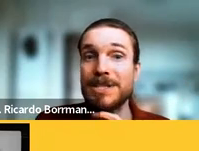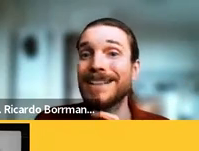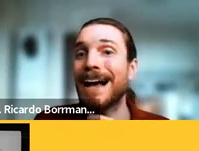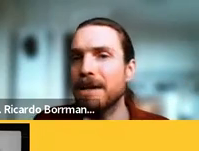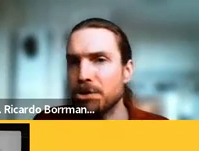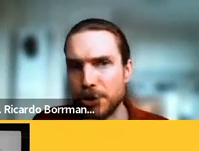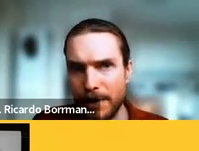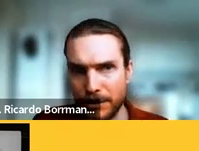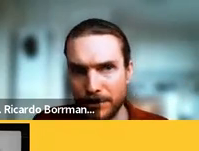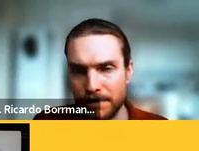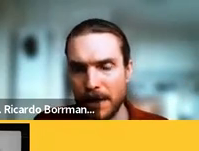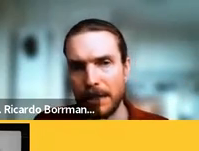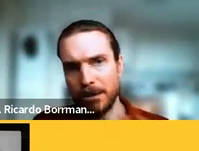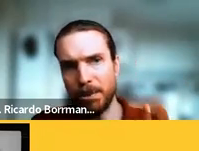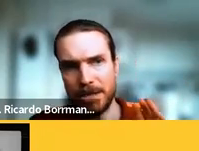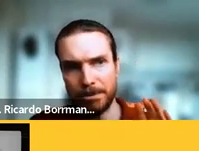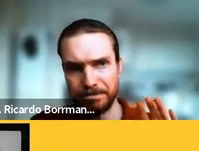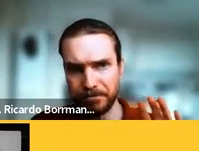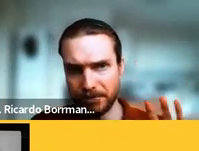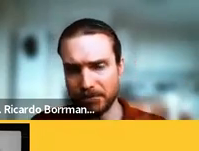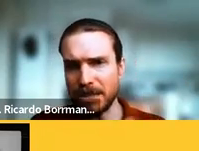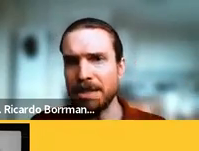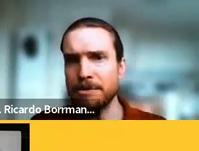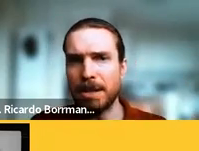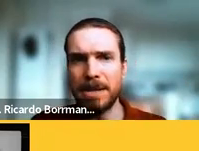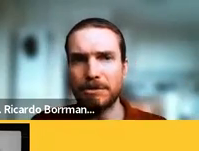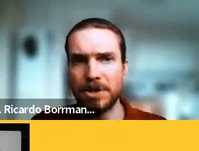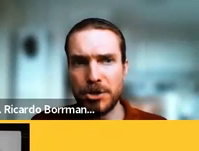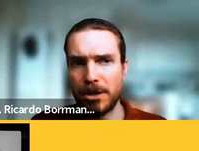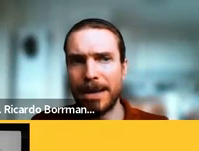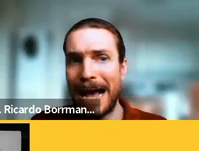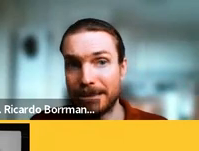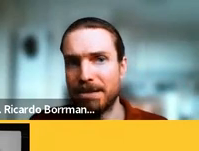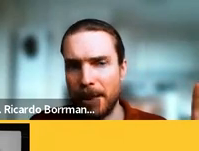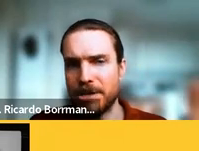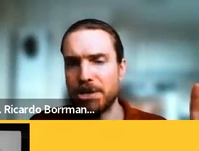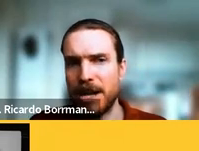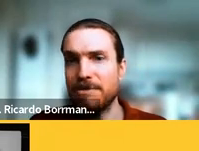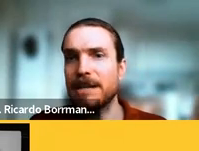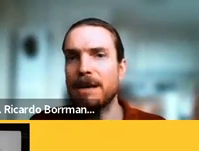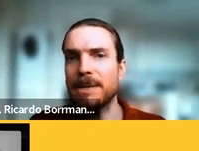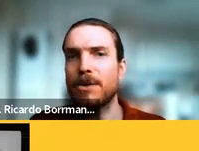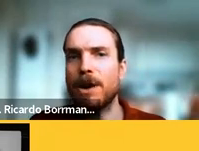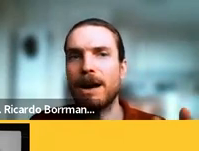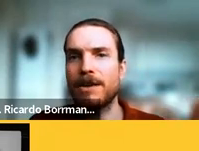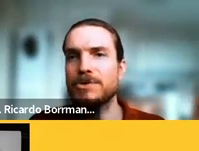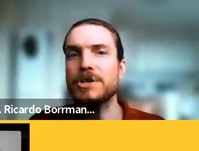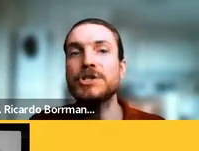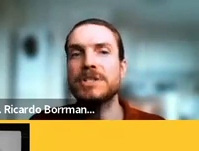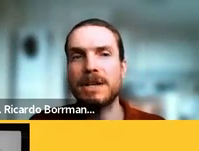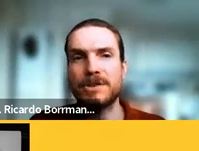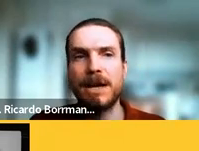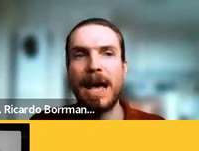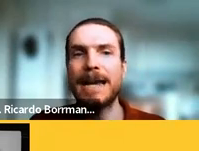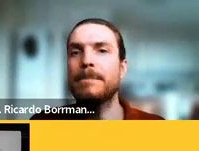declarações acríticas de Barreto então por exemplo tem um determinado texto carta na verdade que ele escreve que ele termina com os